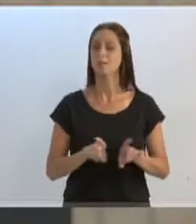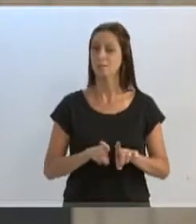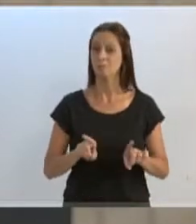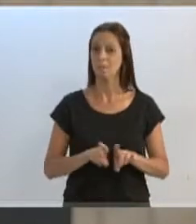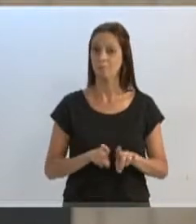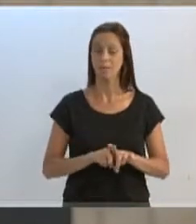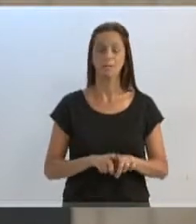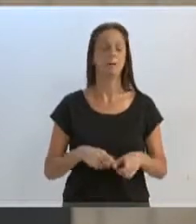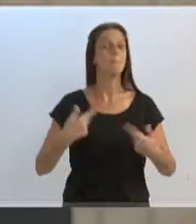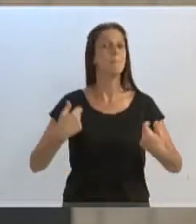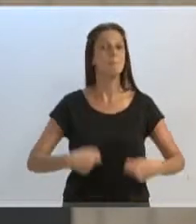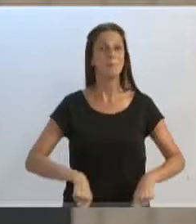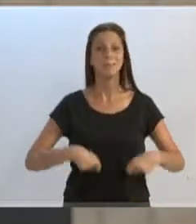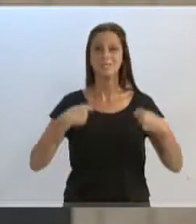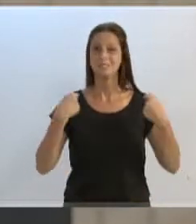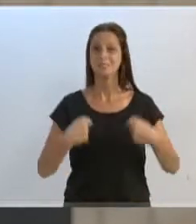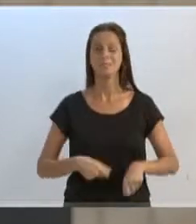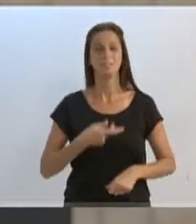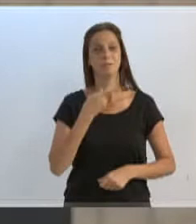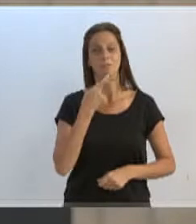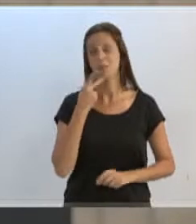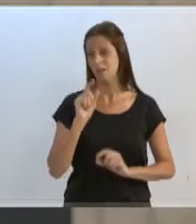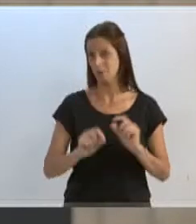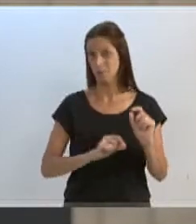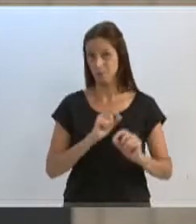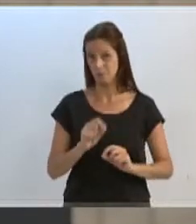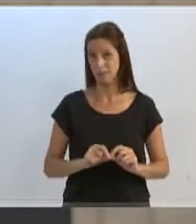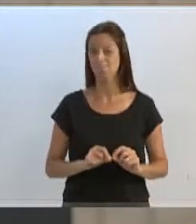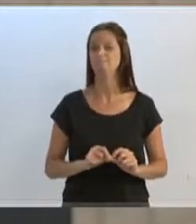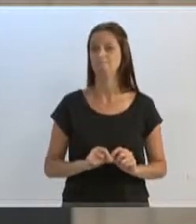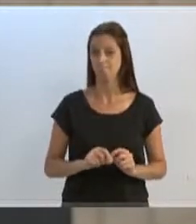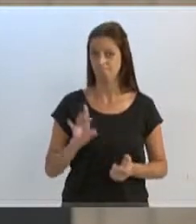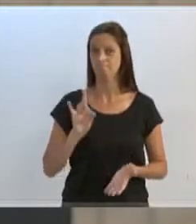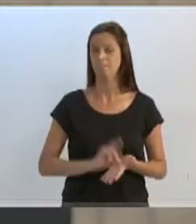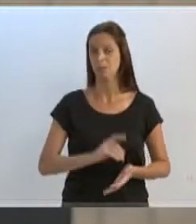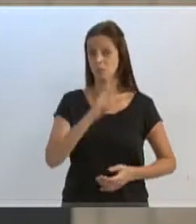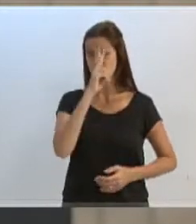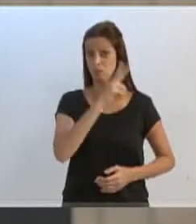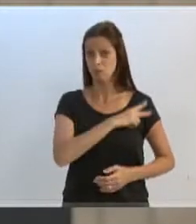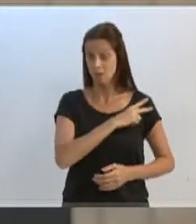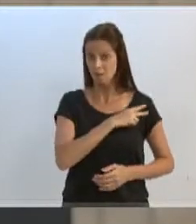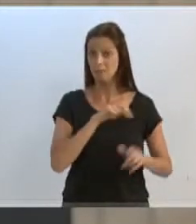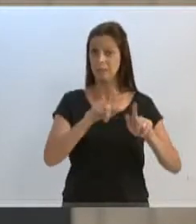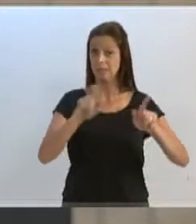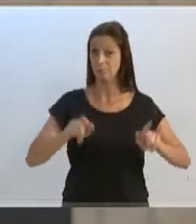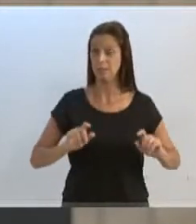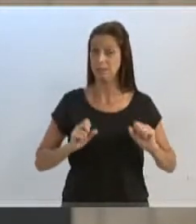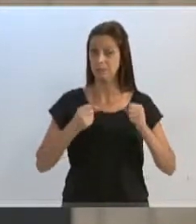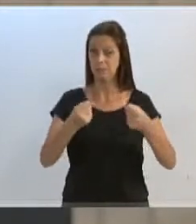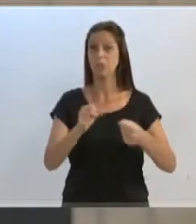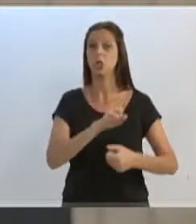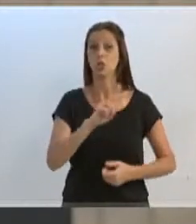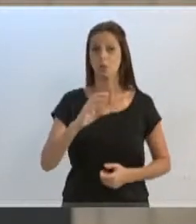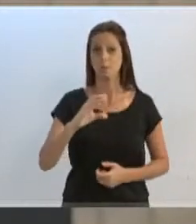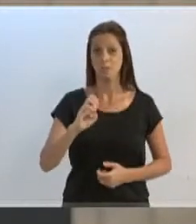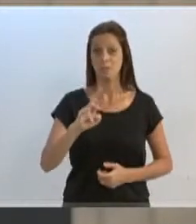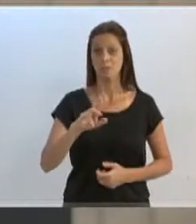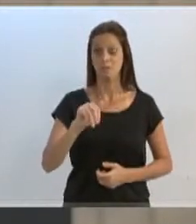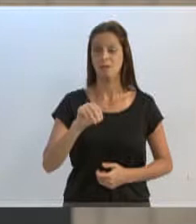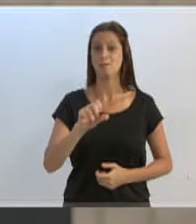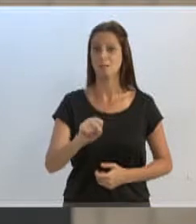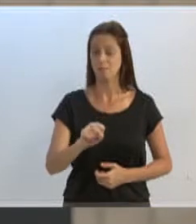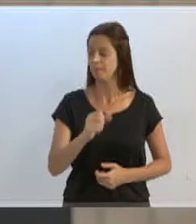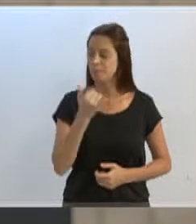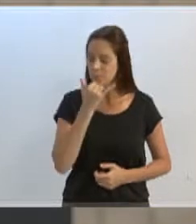não posso deixar de mencionar aqui o grande empenho do nosso chefe de gabinete, o César, que se empenhou,